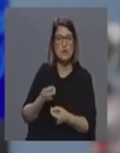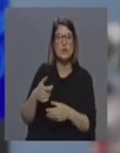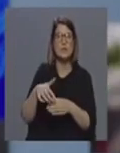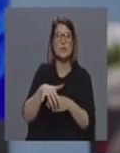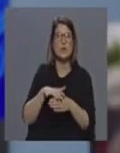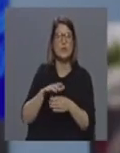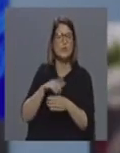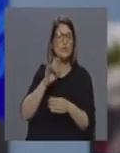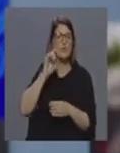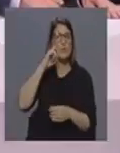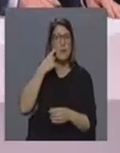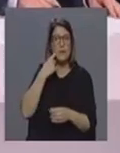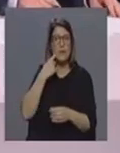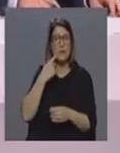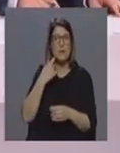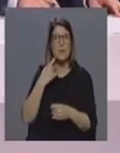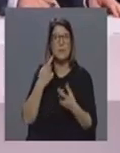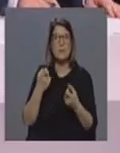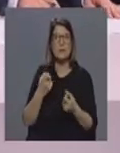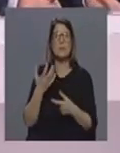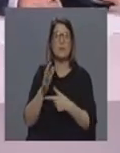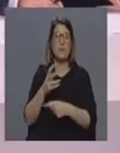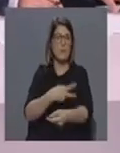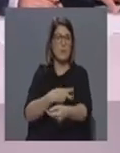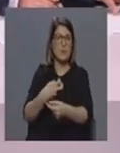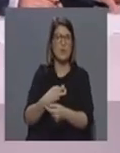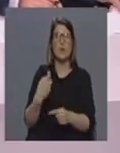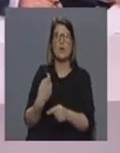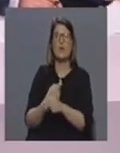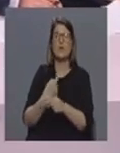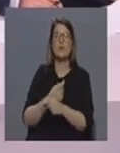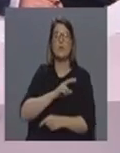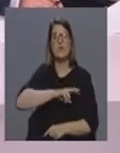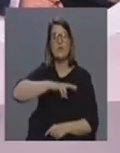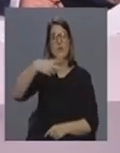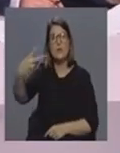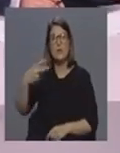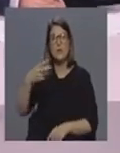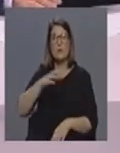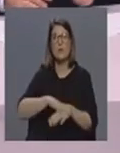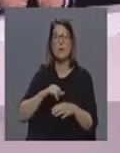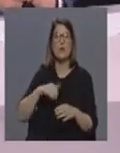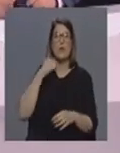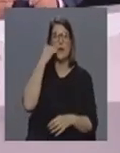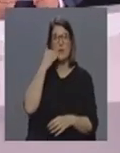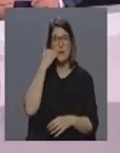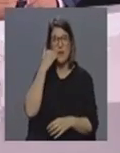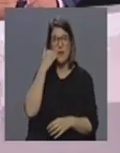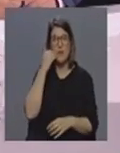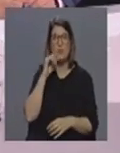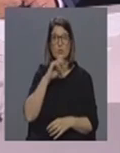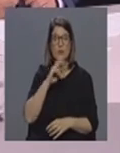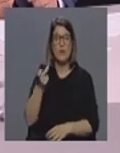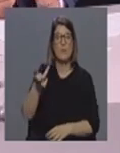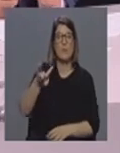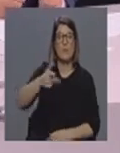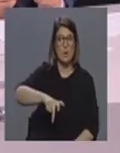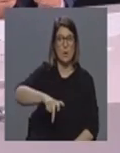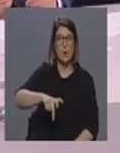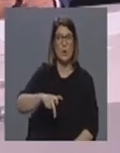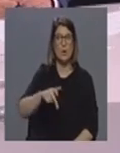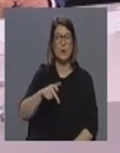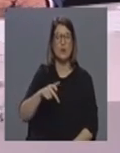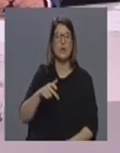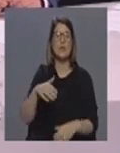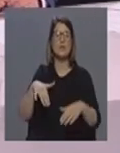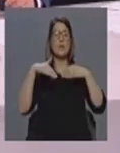suspeito e que entanto necessite de fazer a recolha de uma amostra biológica ou necessite de ser transferido por via dos sinais de gravidade entanto que ele possa até apresentar de ter um internamento